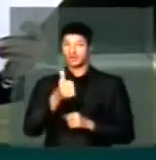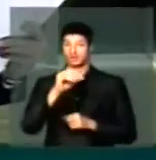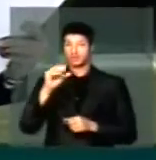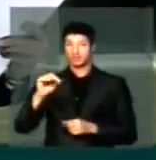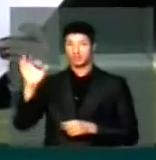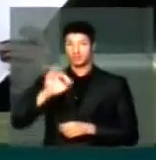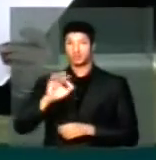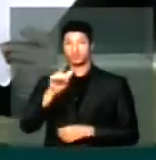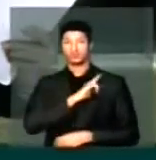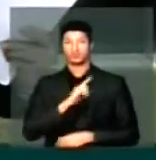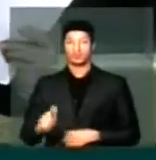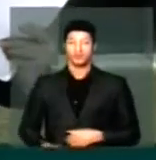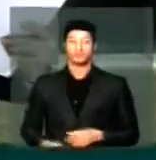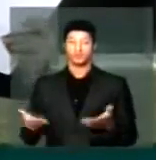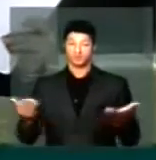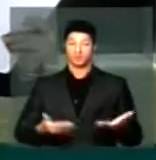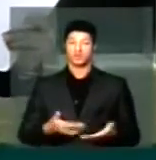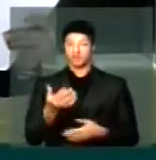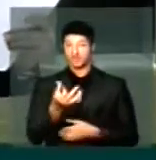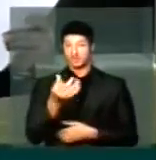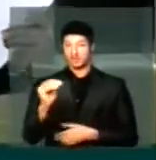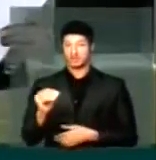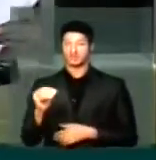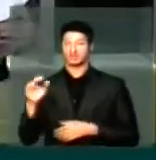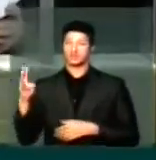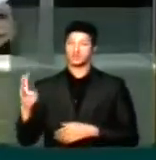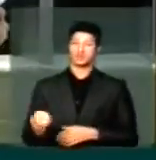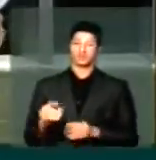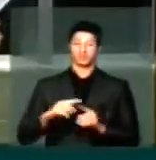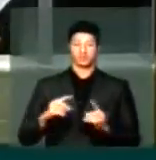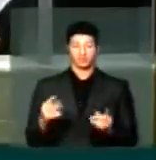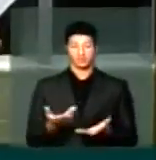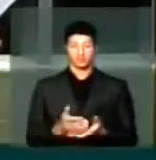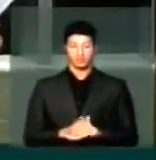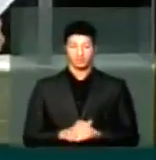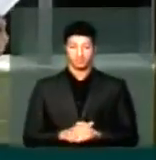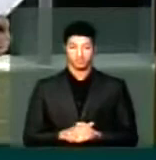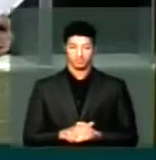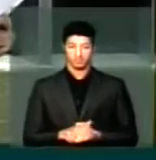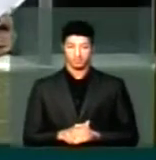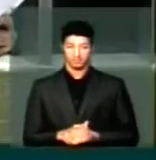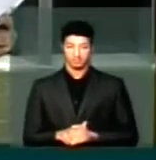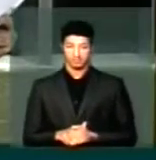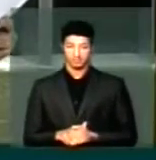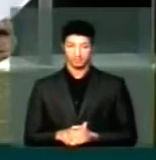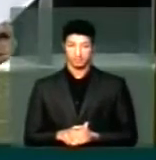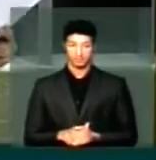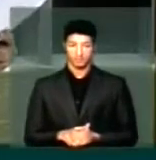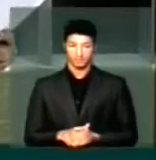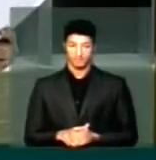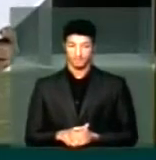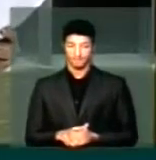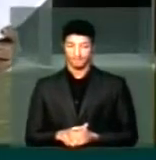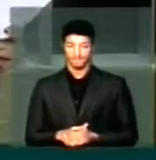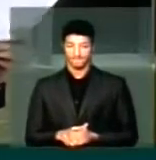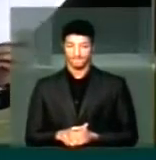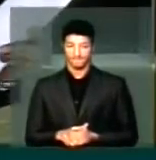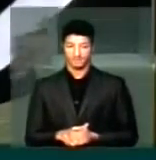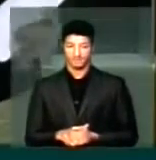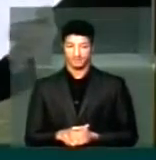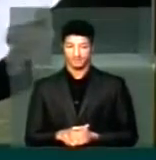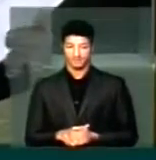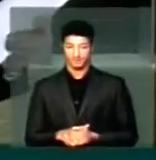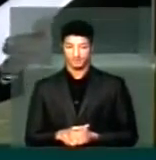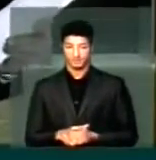% governamental, agora é 60% a 40%, mas devia ser... Beto, peço atenção,